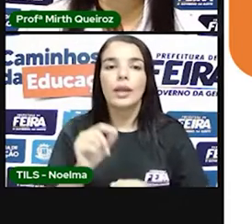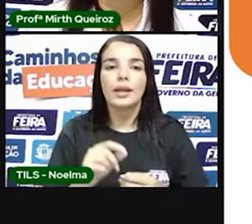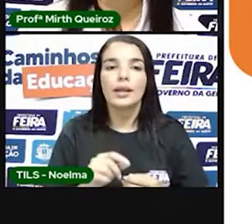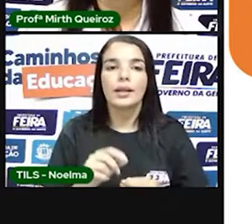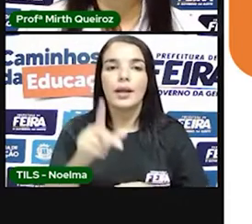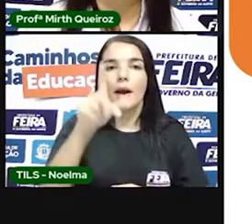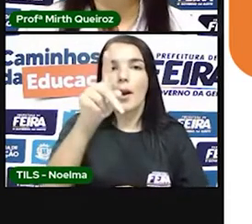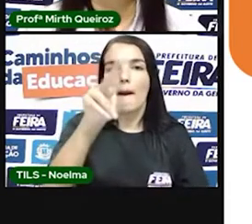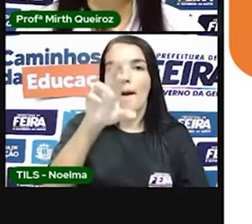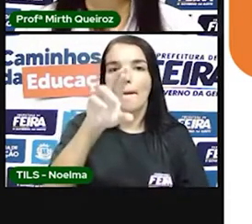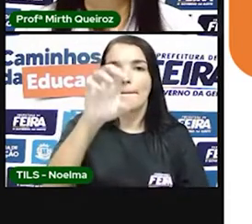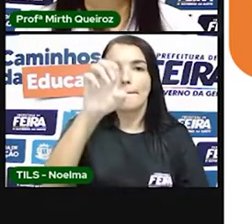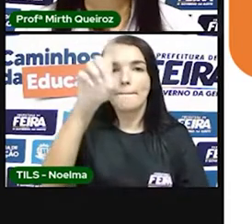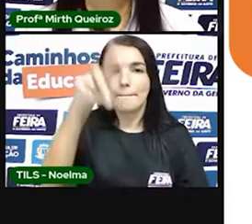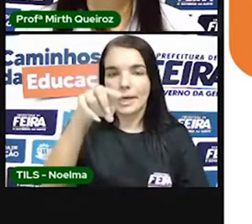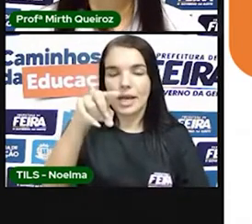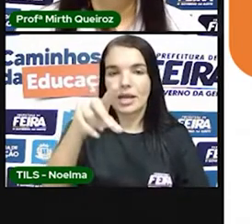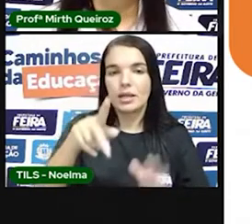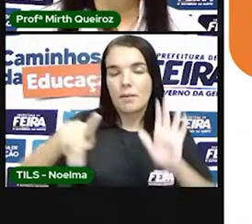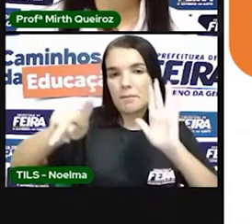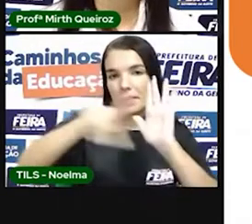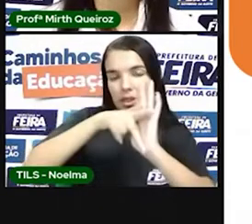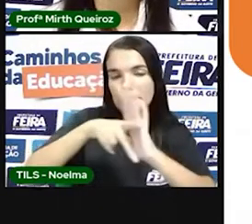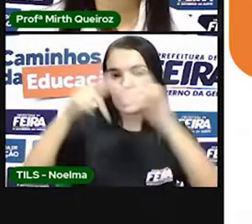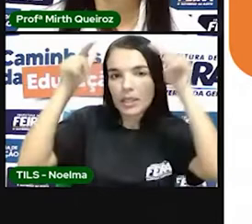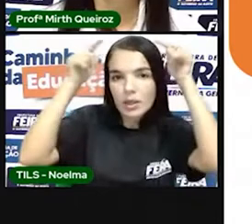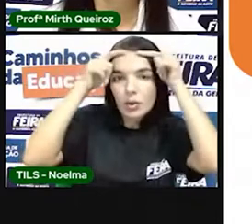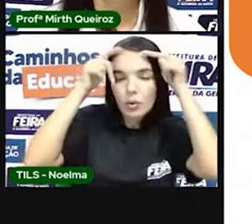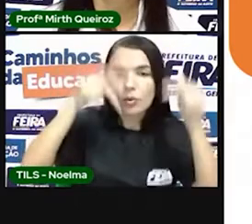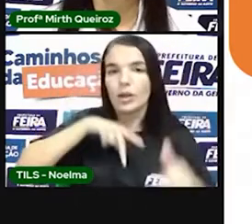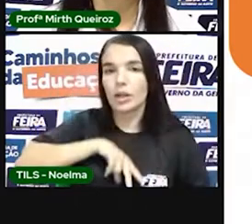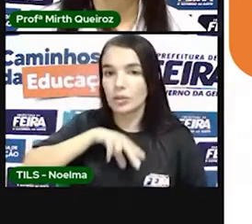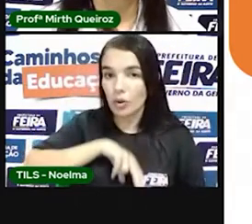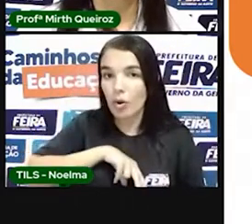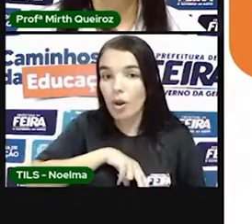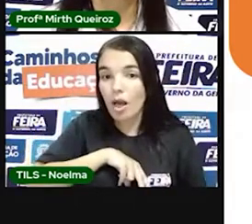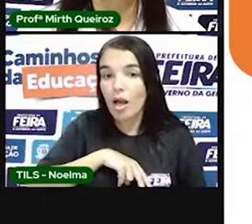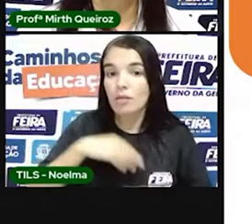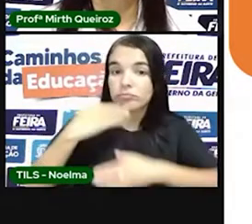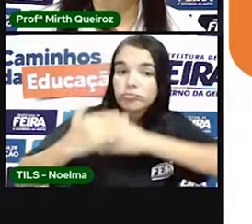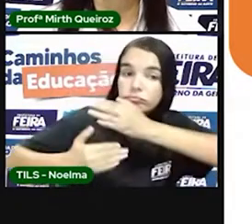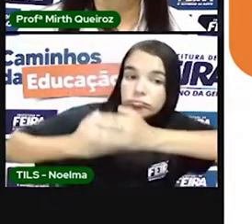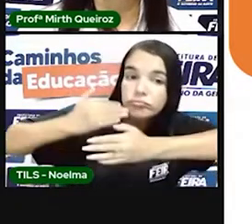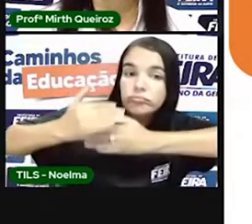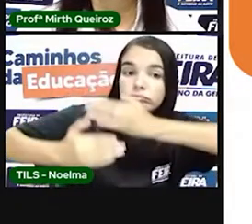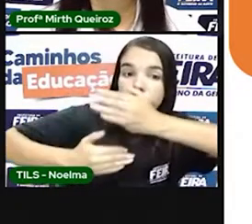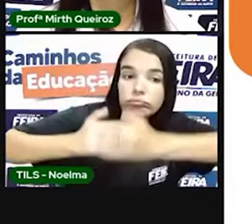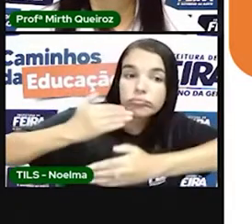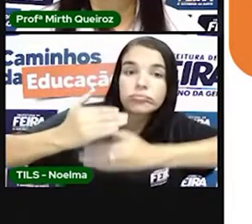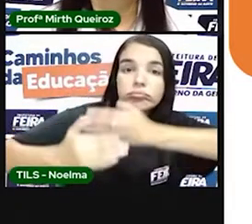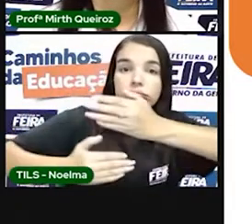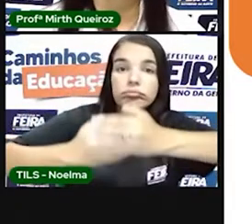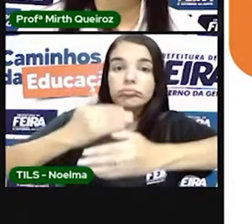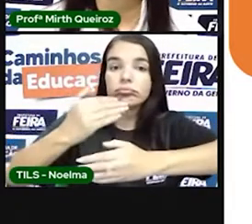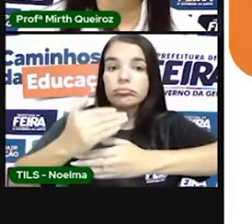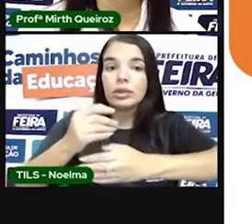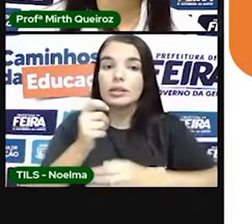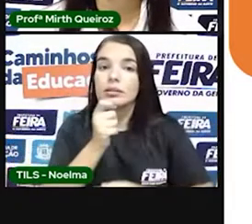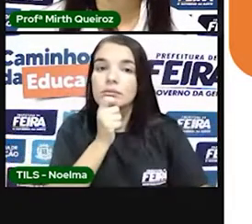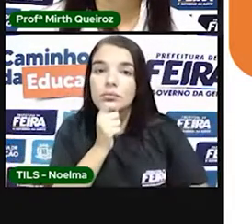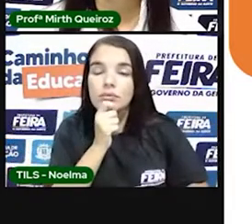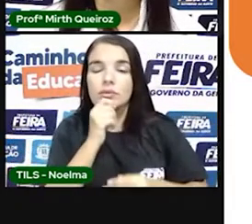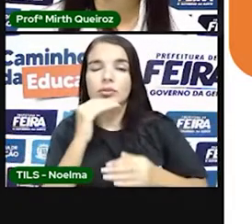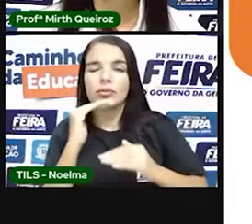descobrimento até a implantação das estruturas coloniais, como foi o caso das capitanias hereditárias. Foi